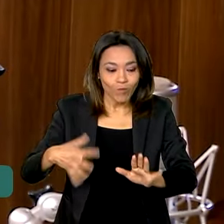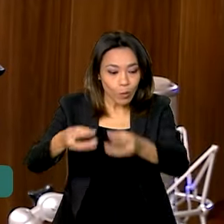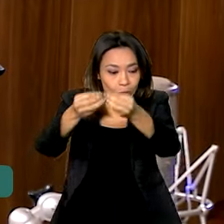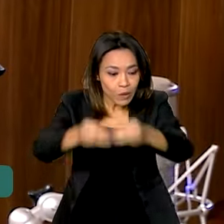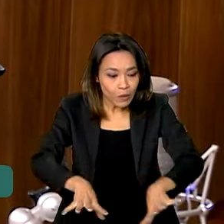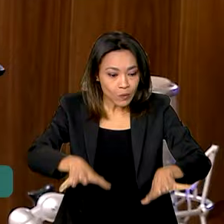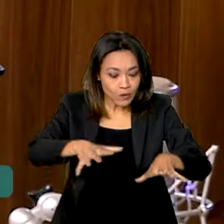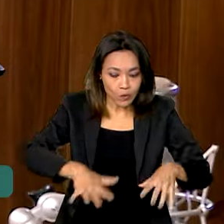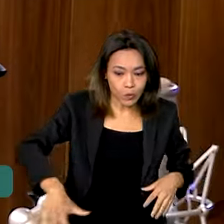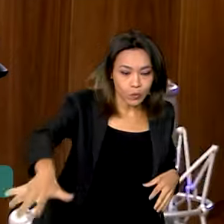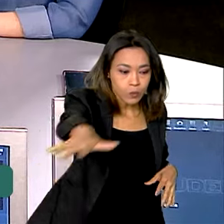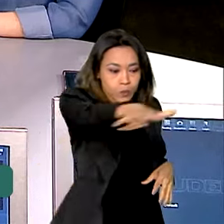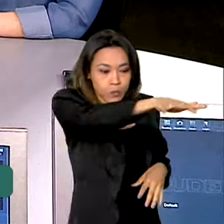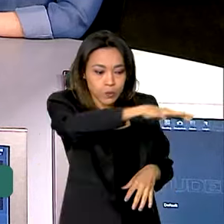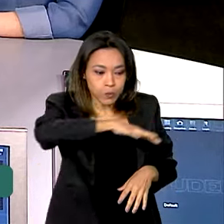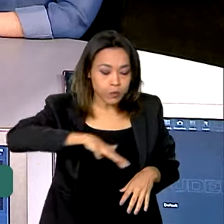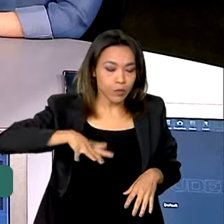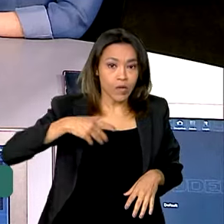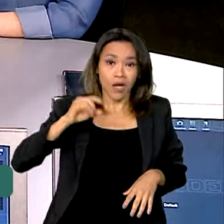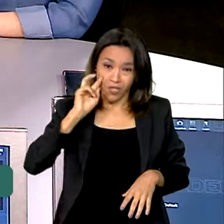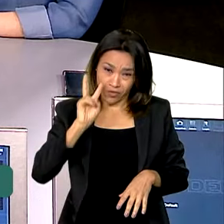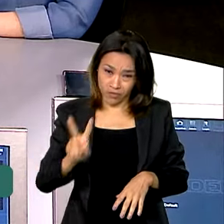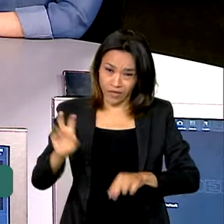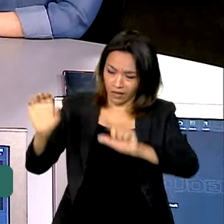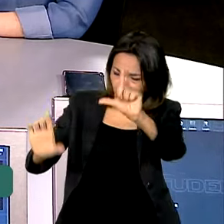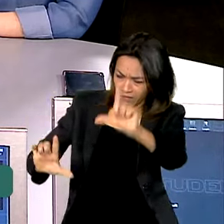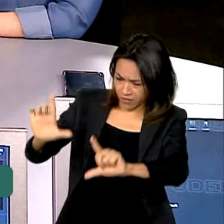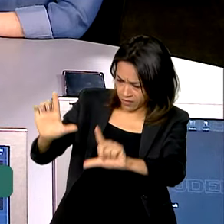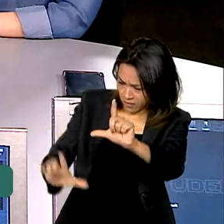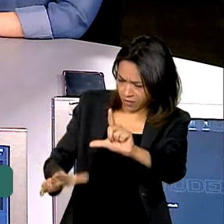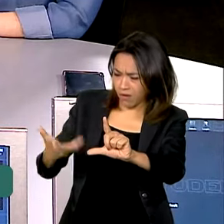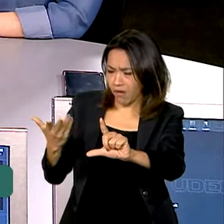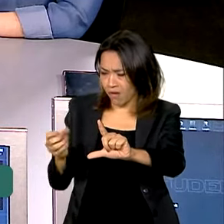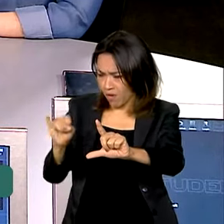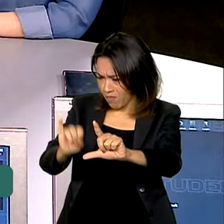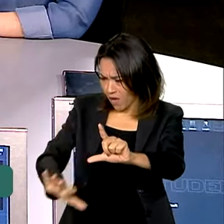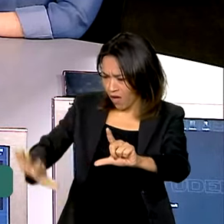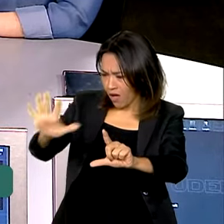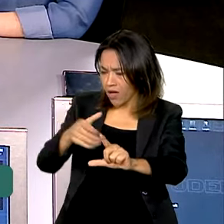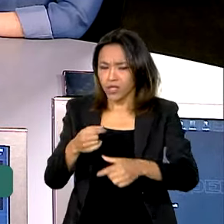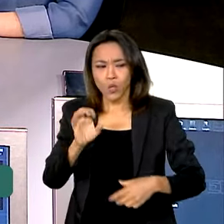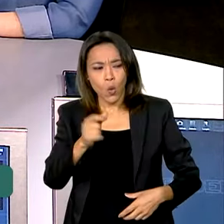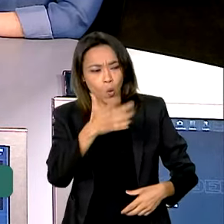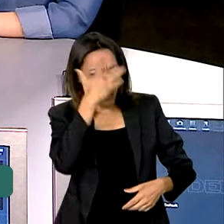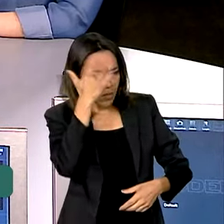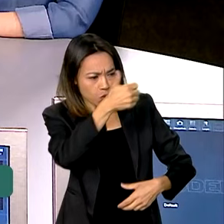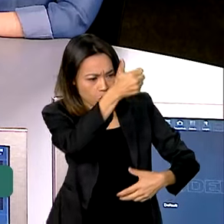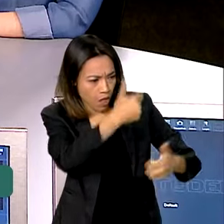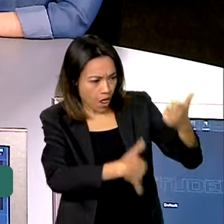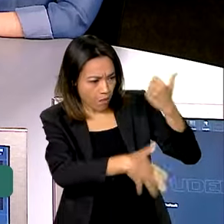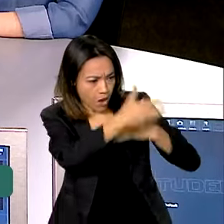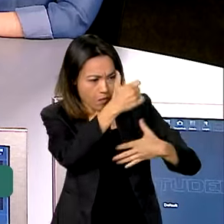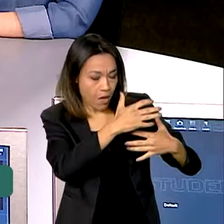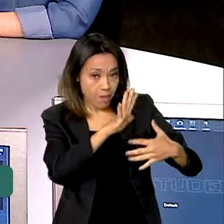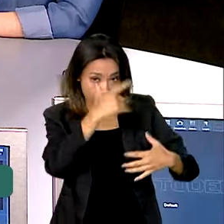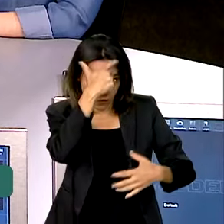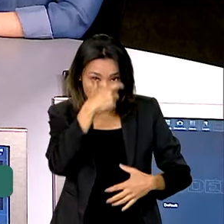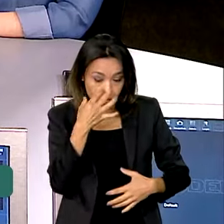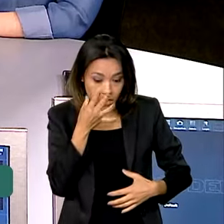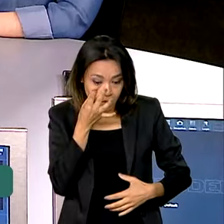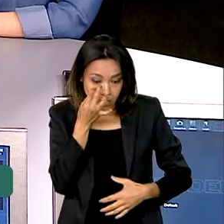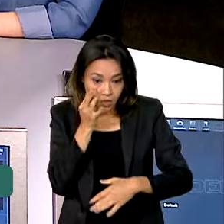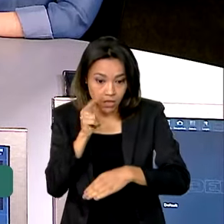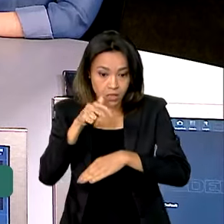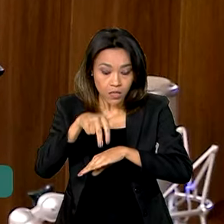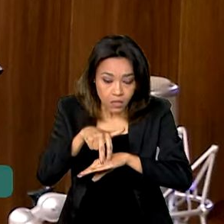Porque, mais do que a gente vê uma imagem na televisão, mais do que você ouvir um testemunho, eu acho que quando você vai em loco e você